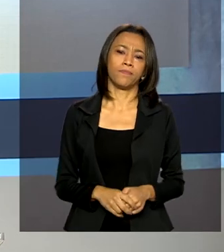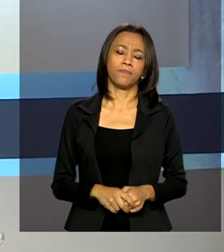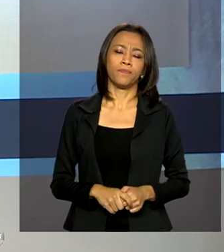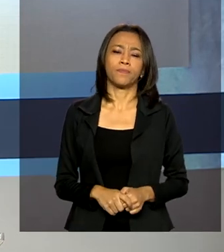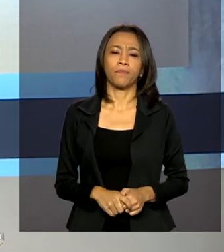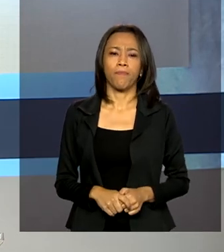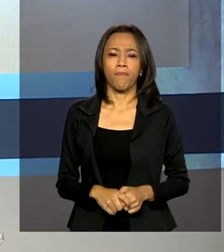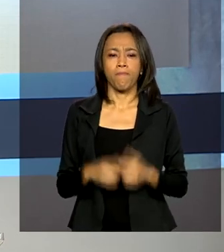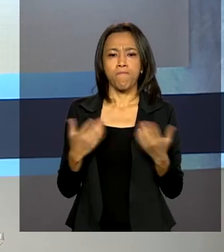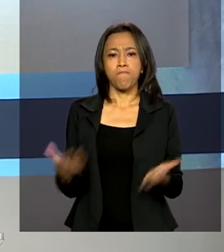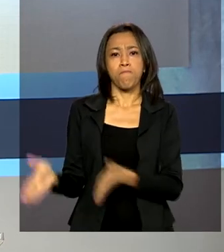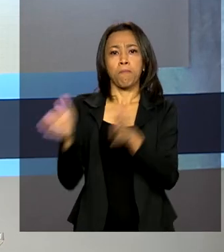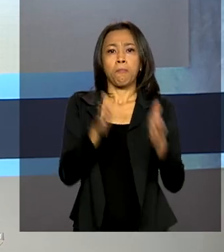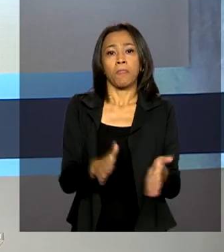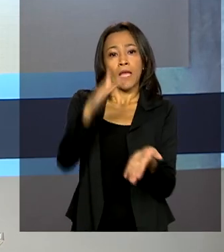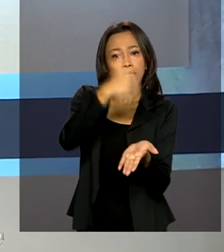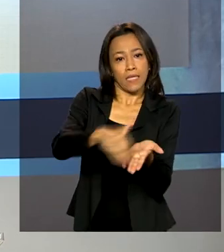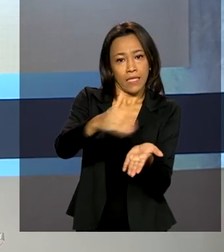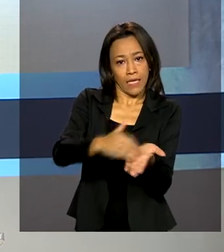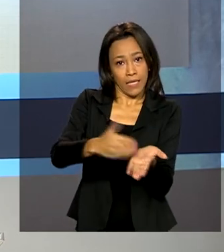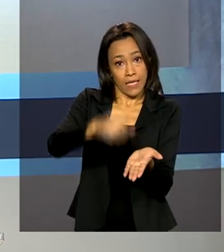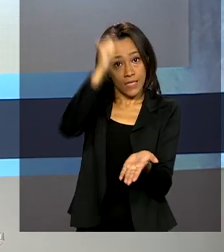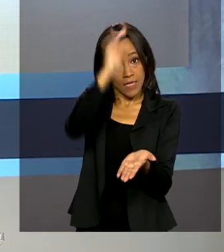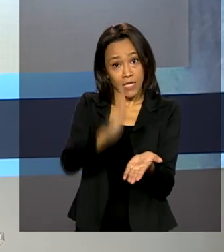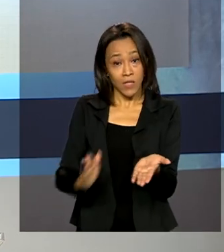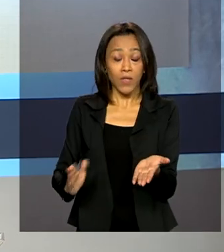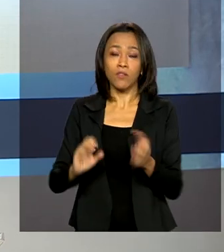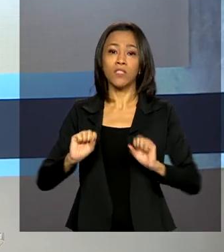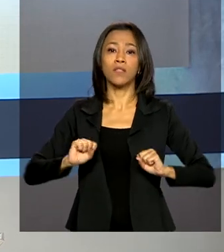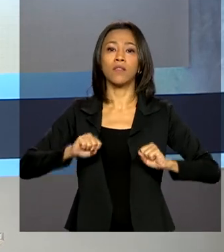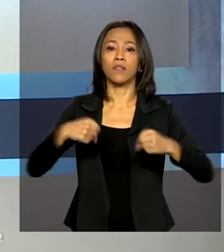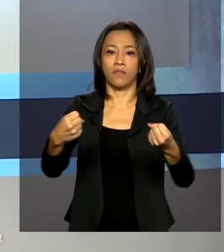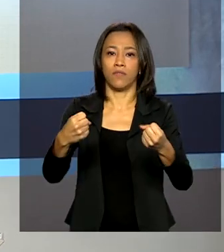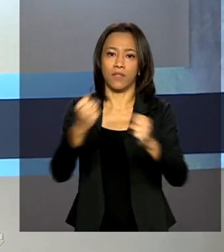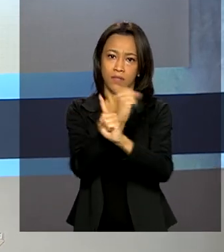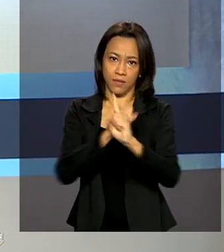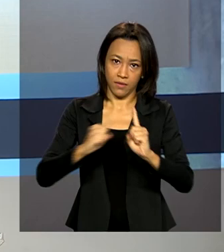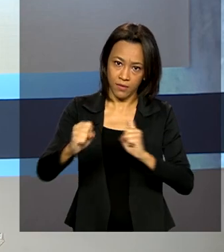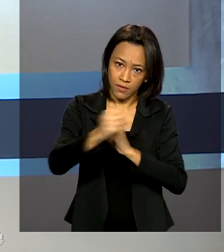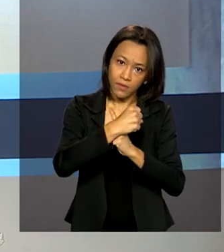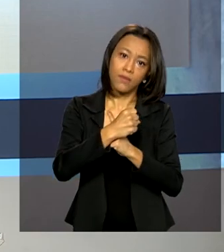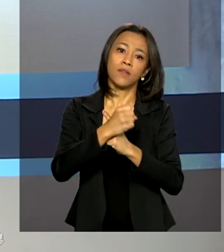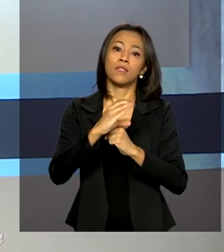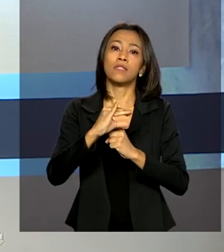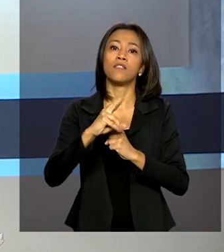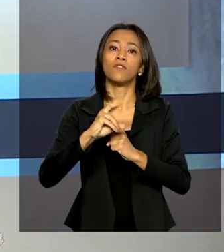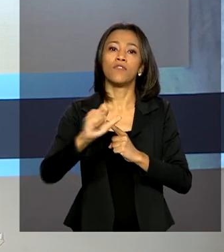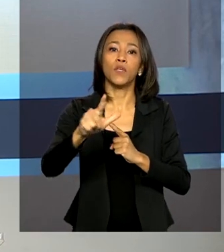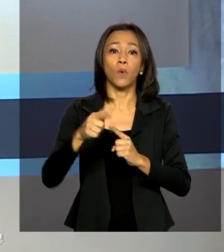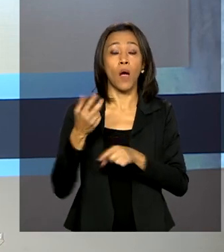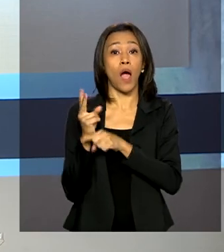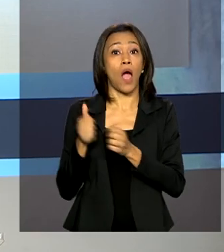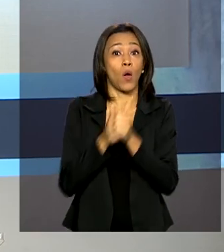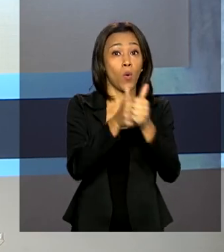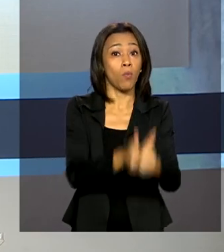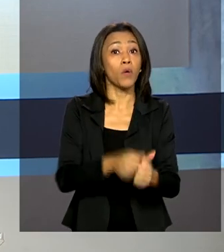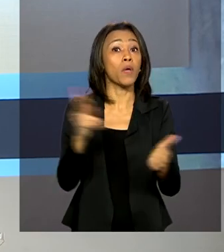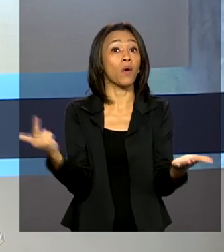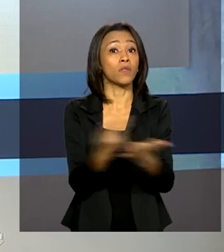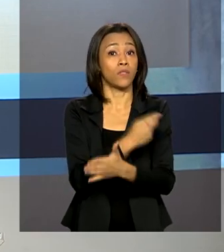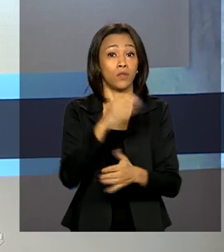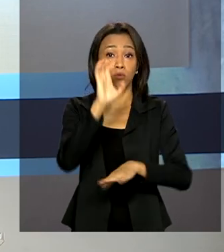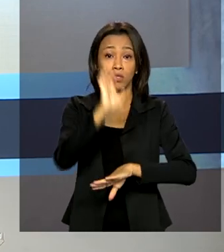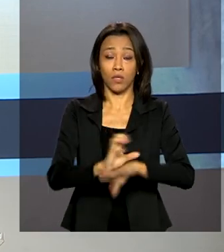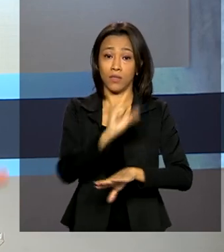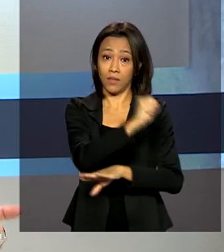A Secretaria Nacional de Proteção e Defesa Civil acompanha a situação dos municípios de Santa Catarina, atingidos pela